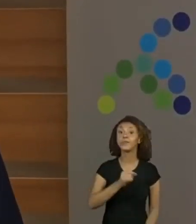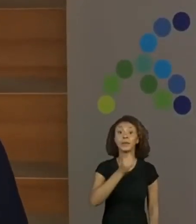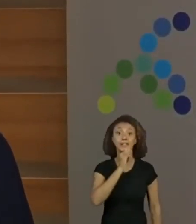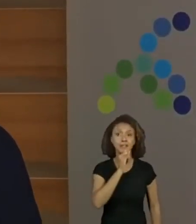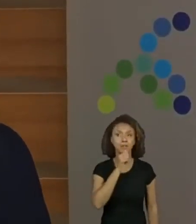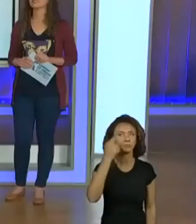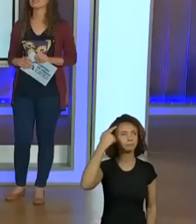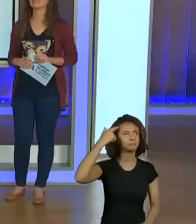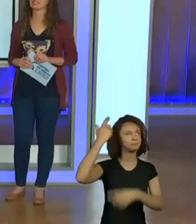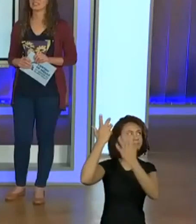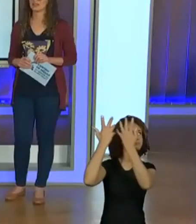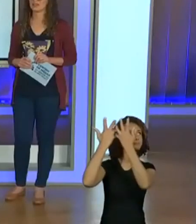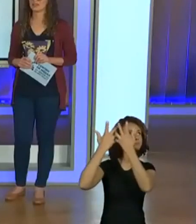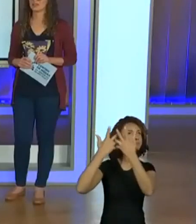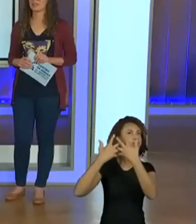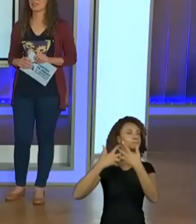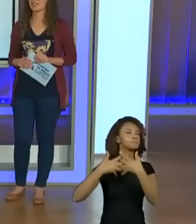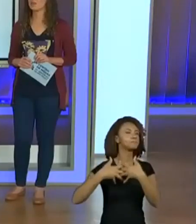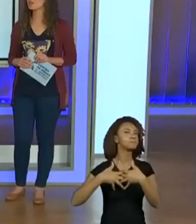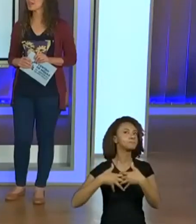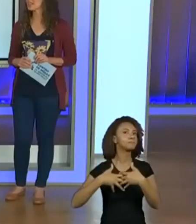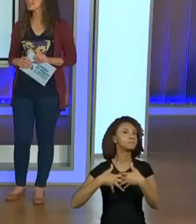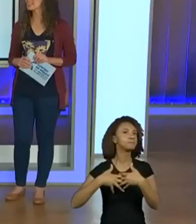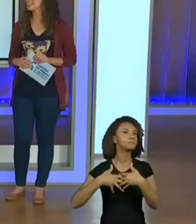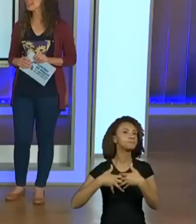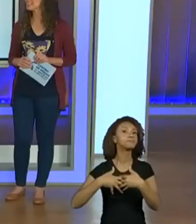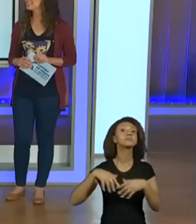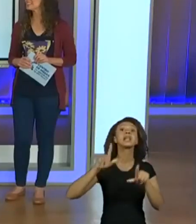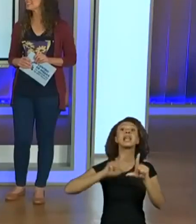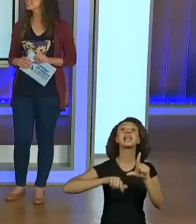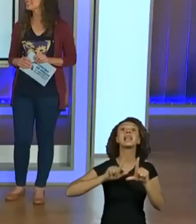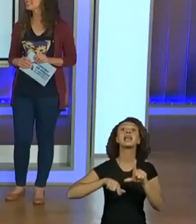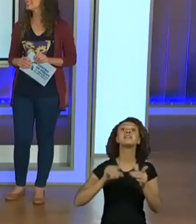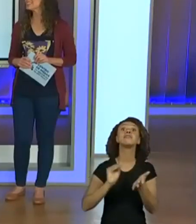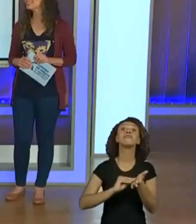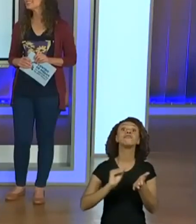Mas vamos pensar. Ah. Precisamos da letra.